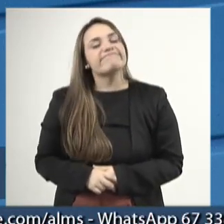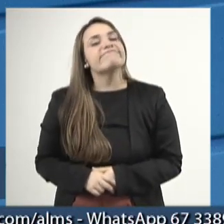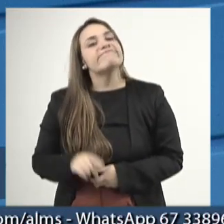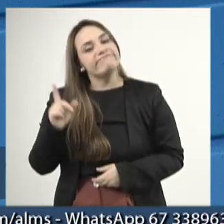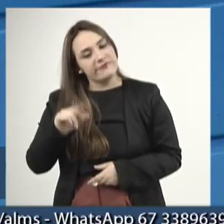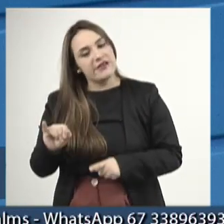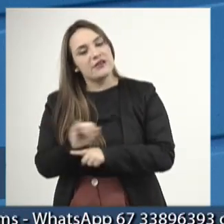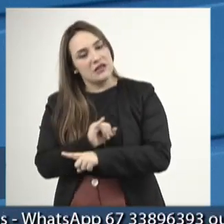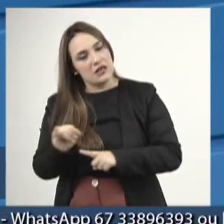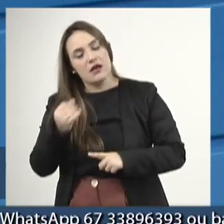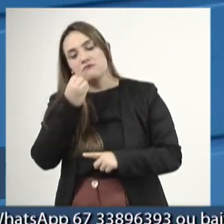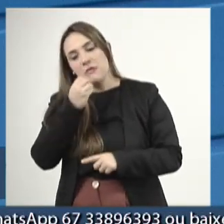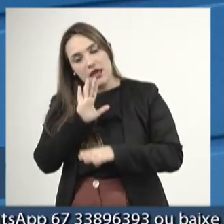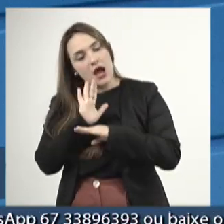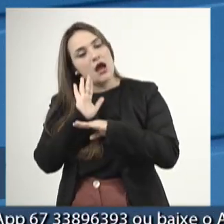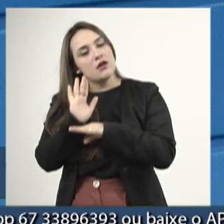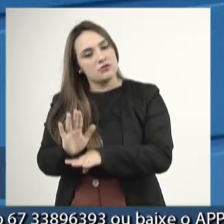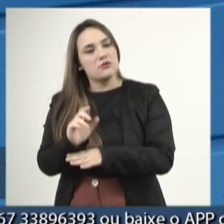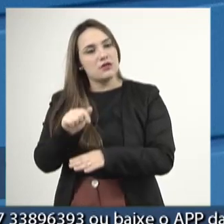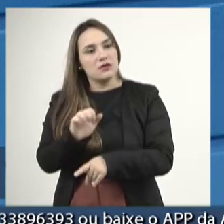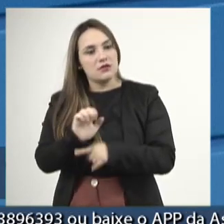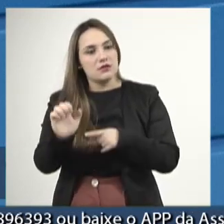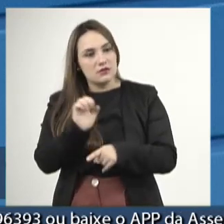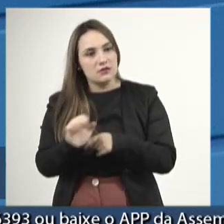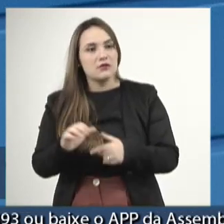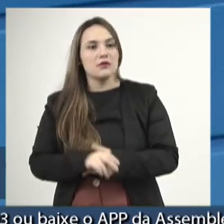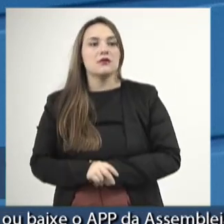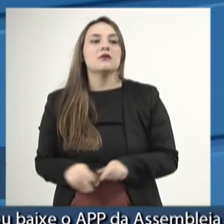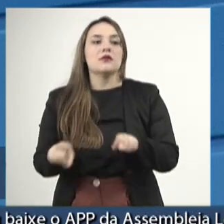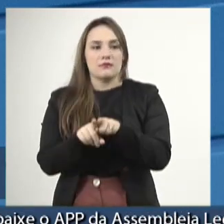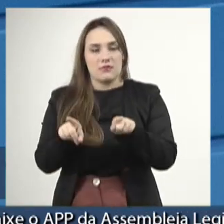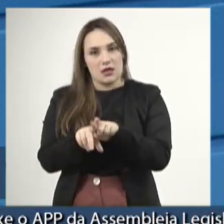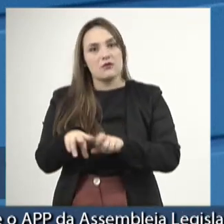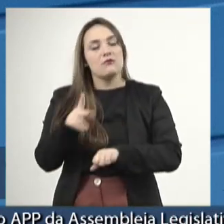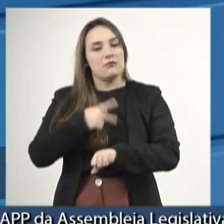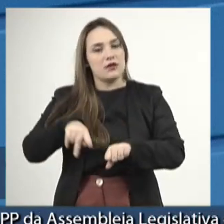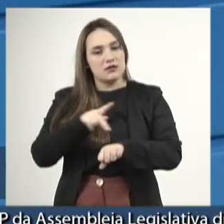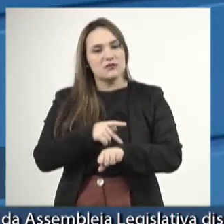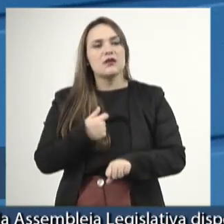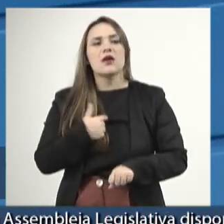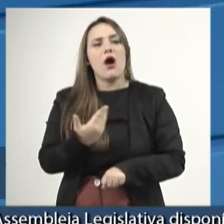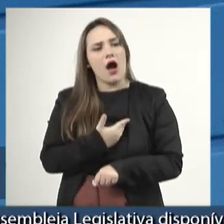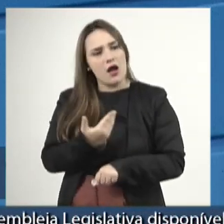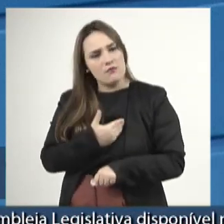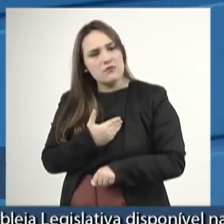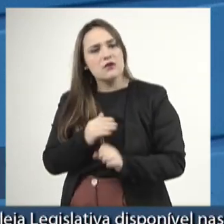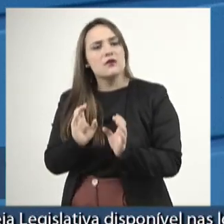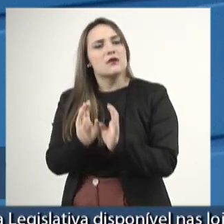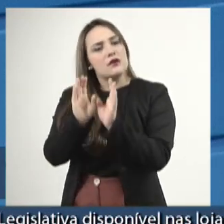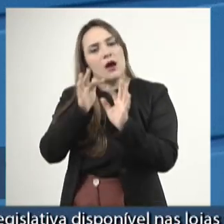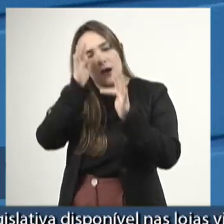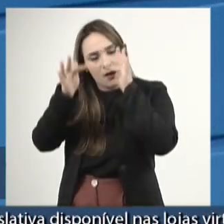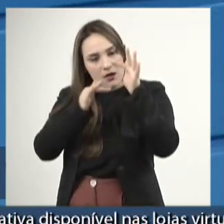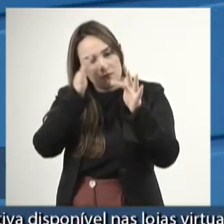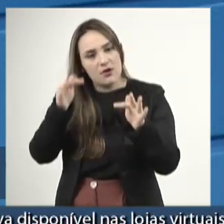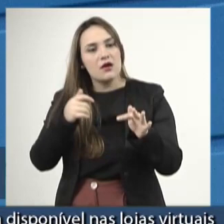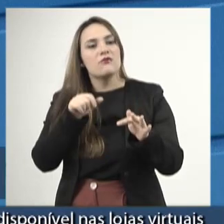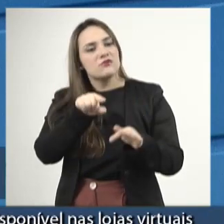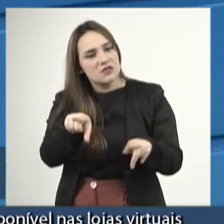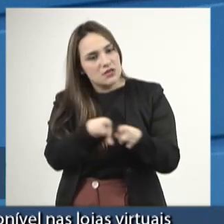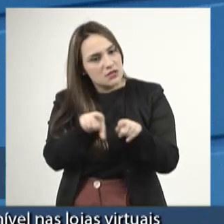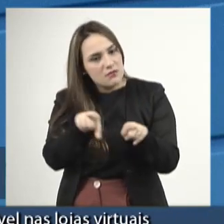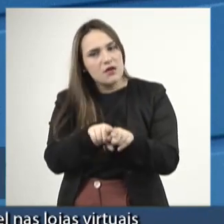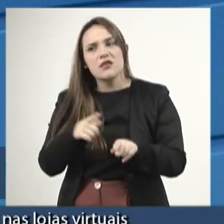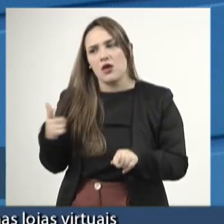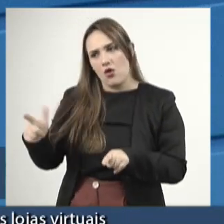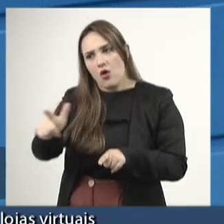instrumento de bênção ao nosso Estado e por que não dizer em todo o nosso país. Sou parceiro da APAI, sei que outros colegas, vossa excelência